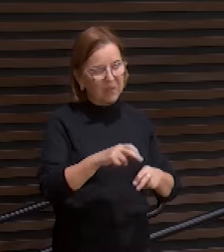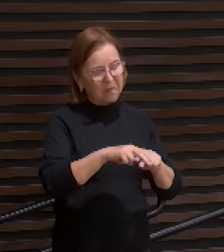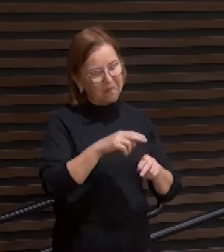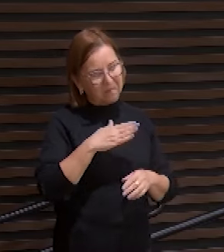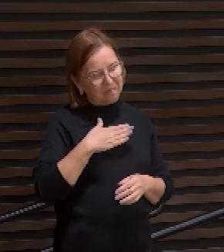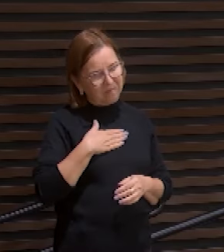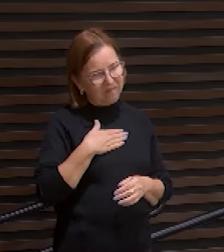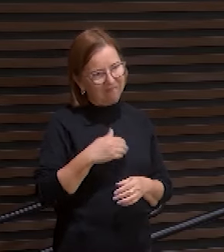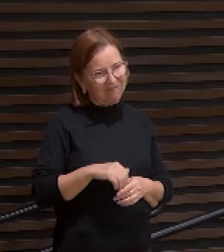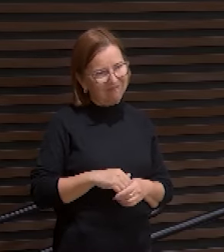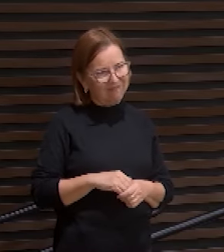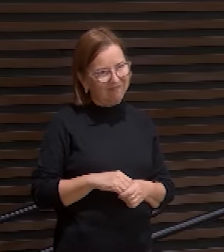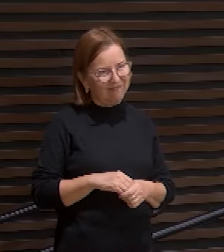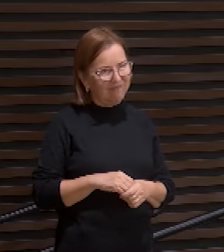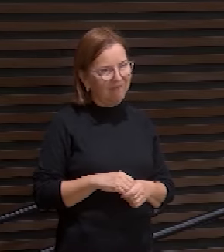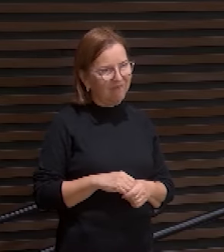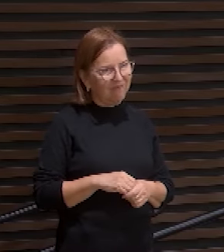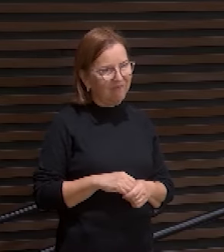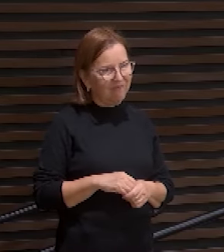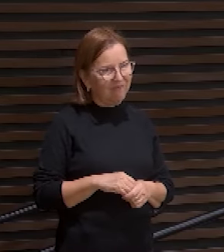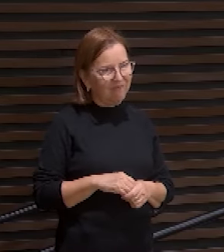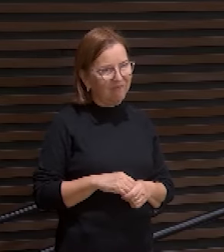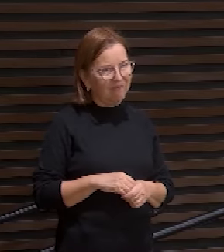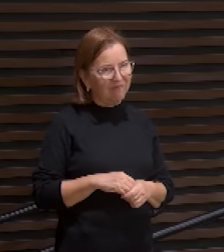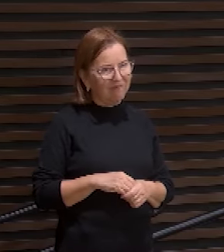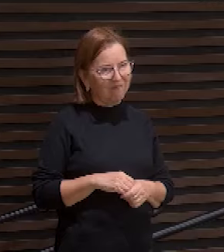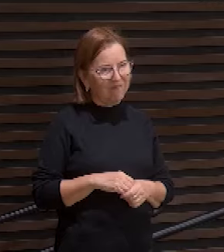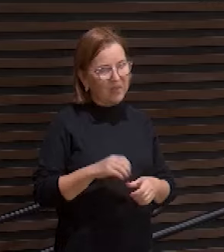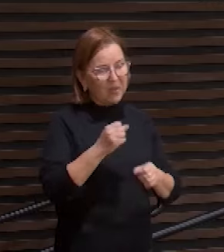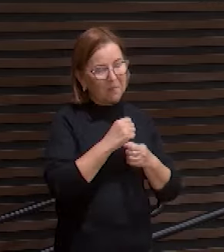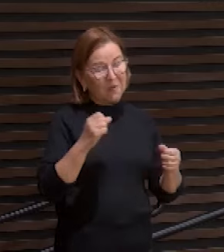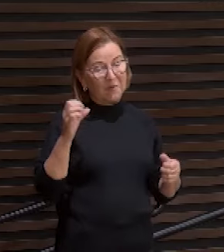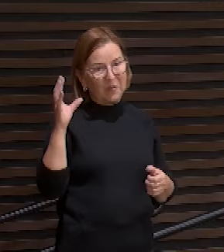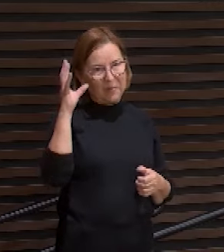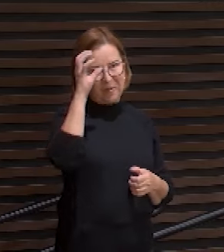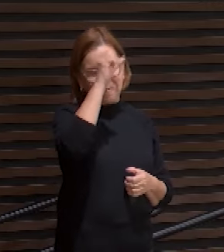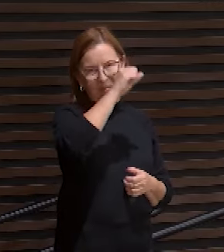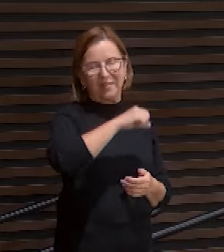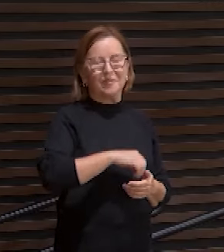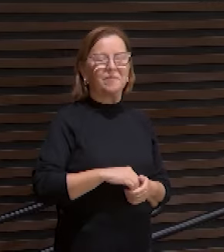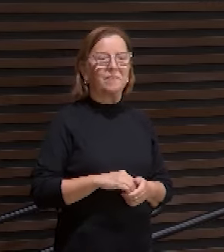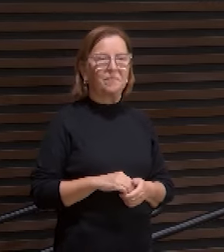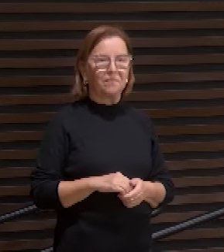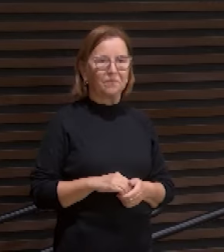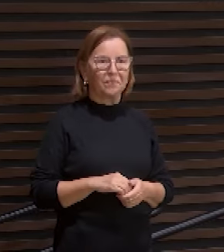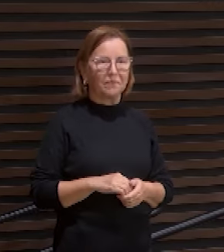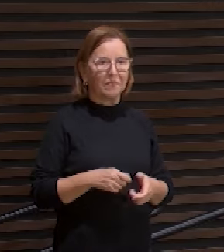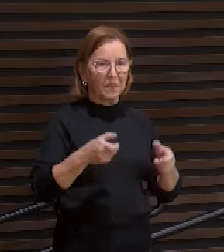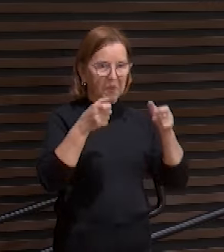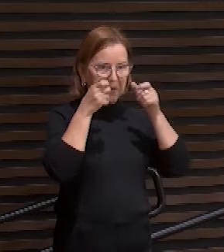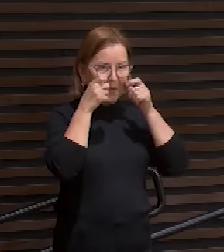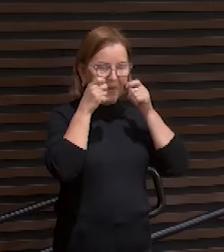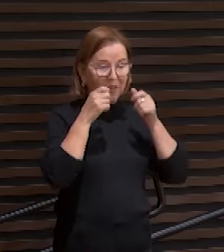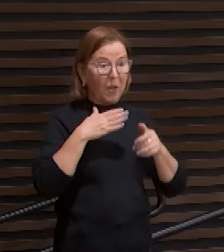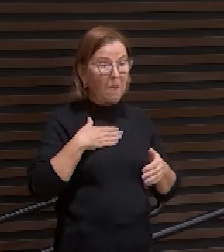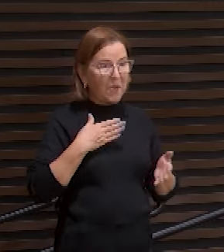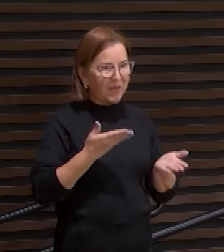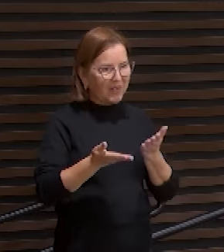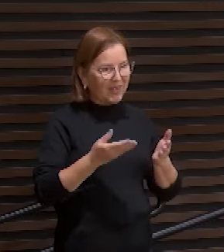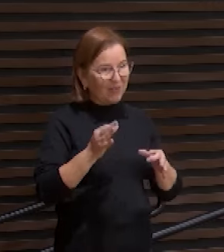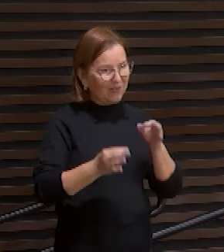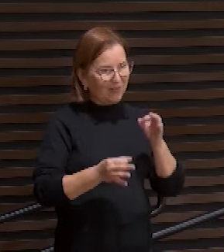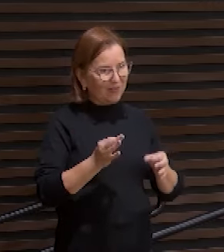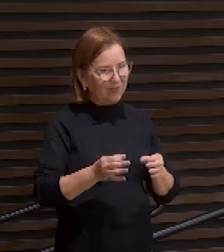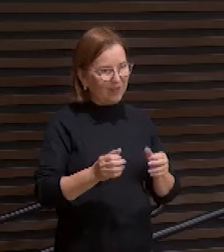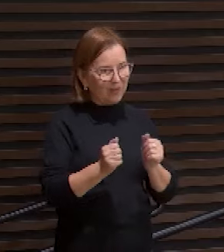nunca nossa mente vai compreender um amor como esse e preste atenção ali o meu servo o justo